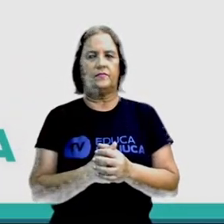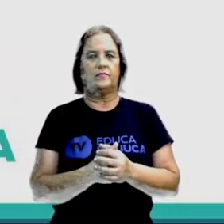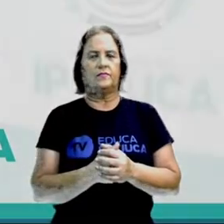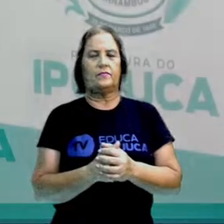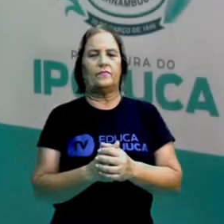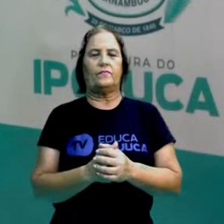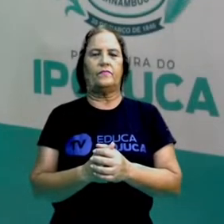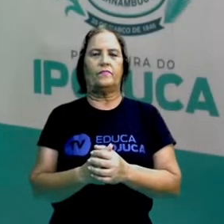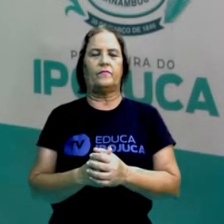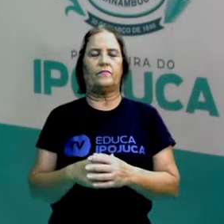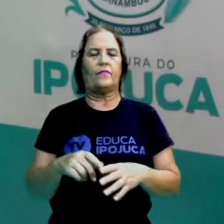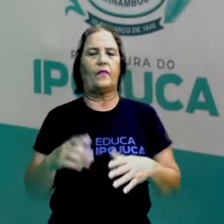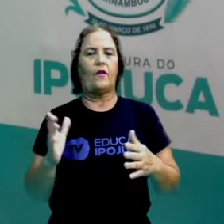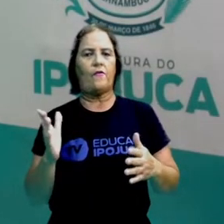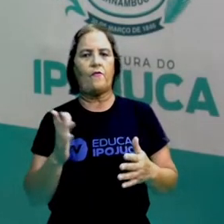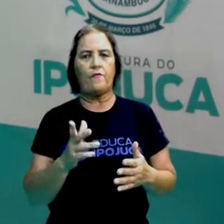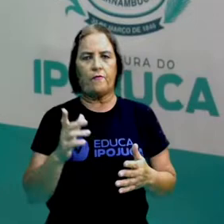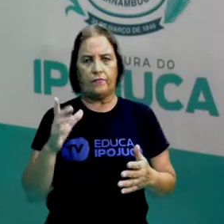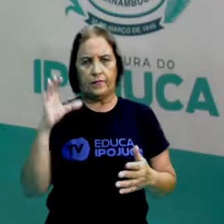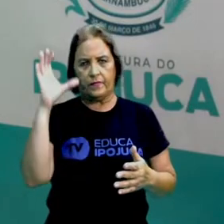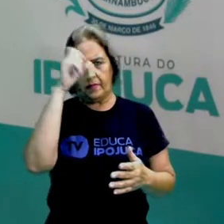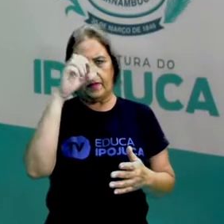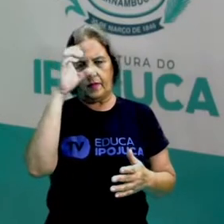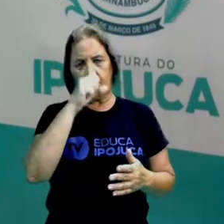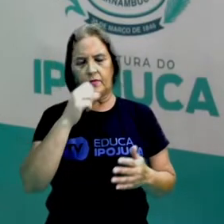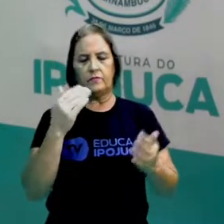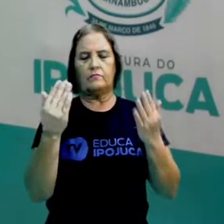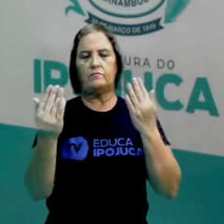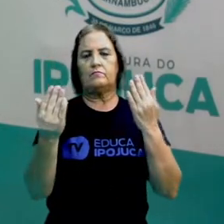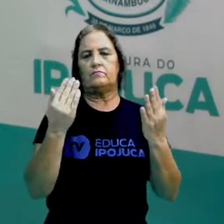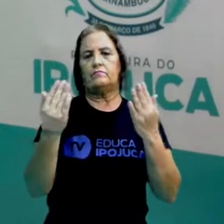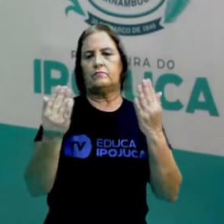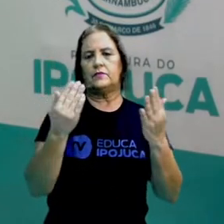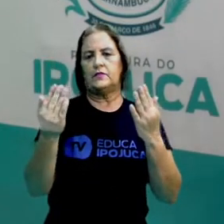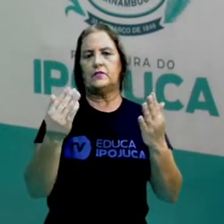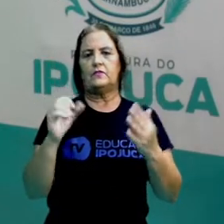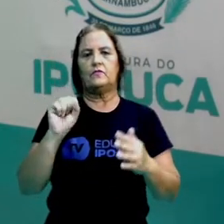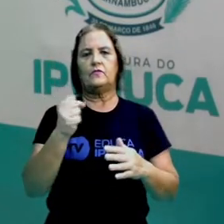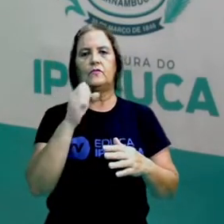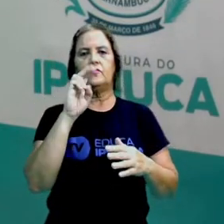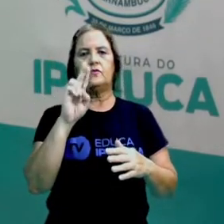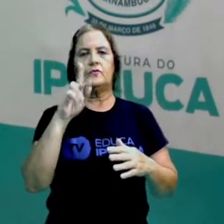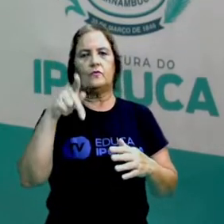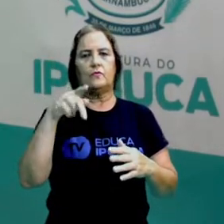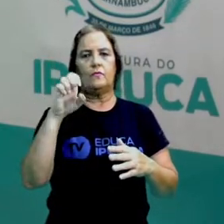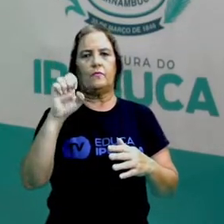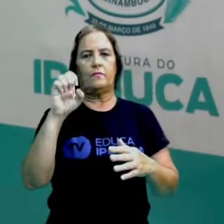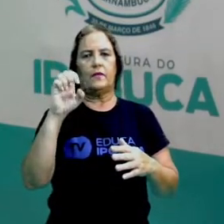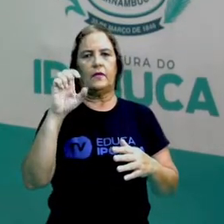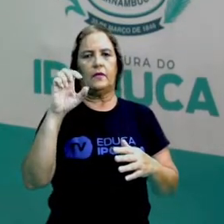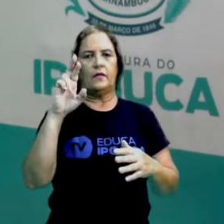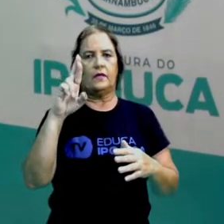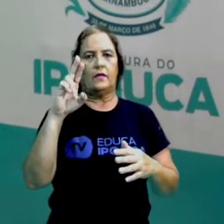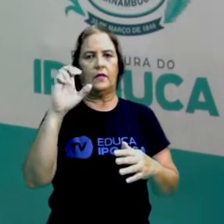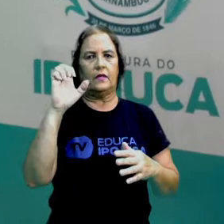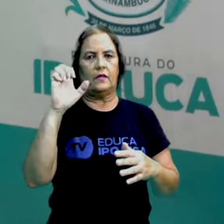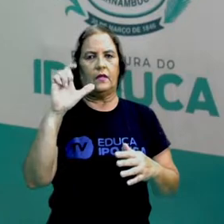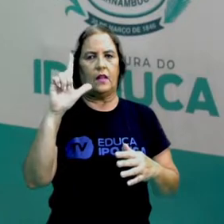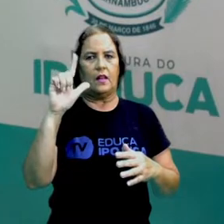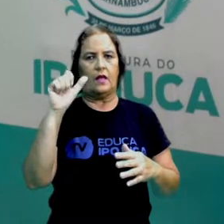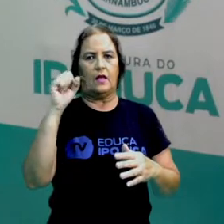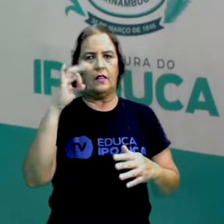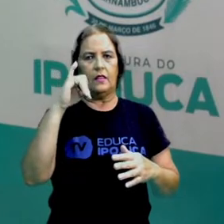Vamos aprender o comparativo do superlativo. Então, vamos primeiro para o conceito. O